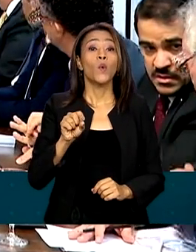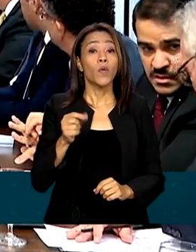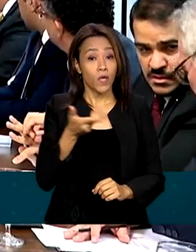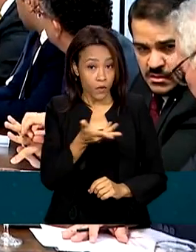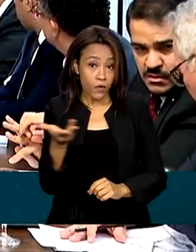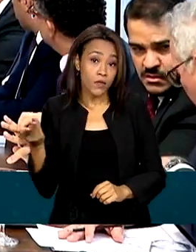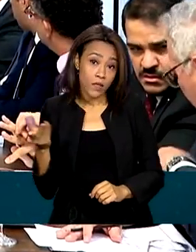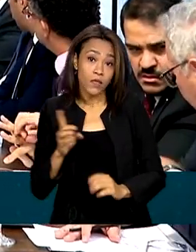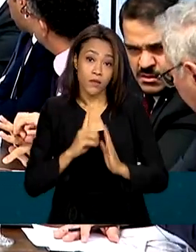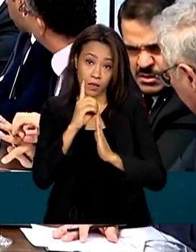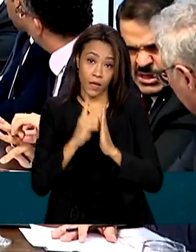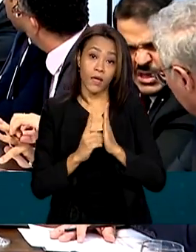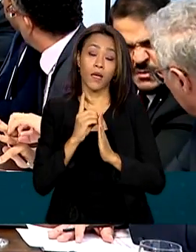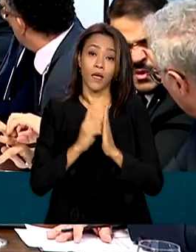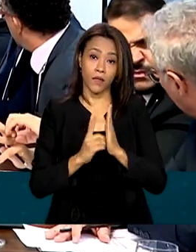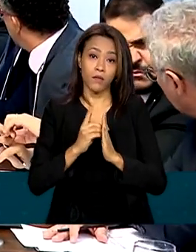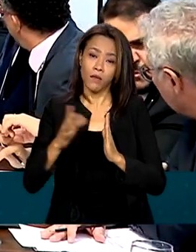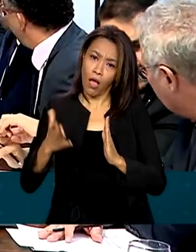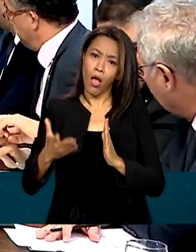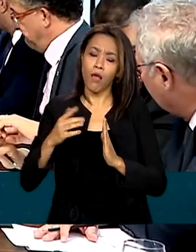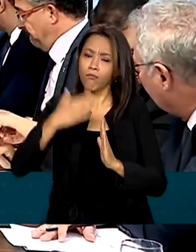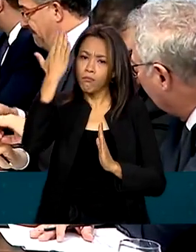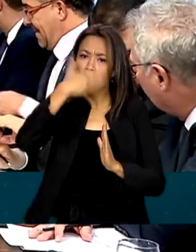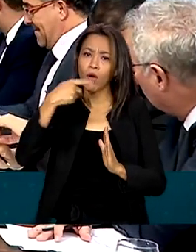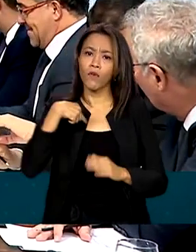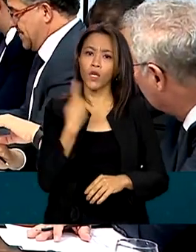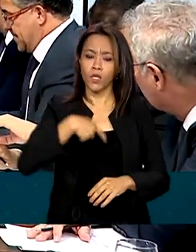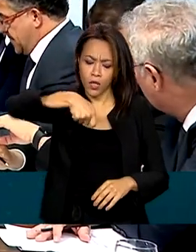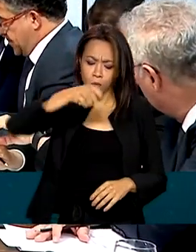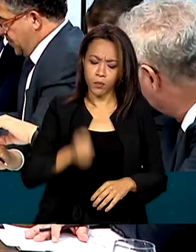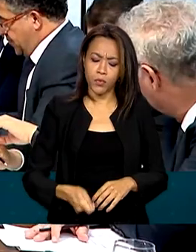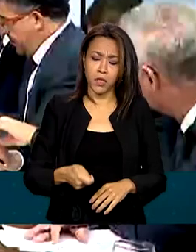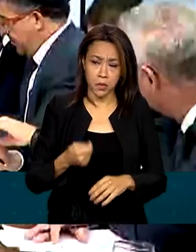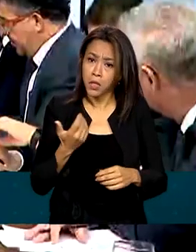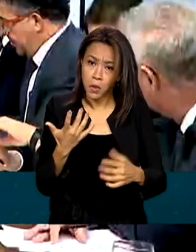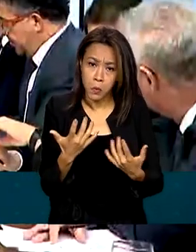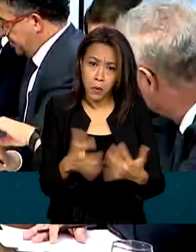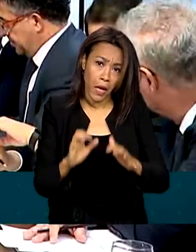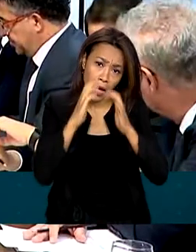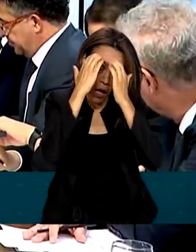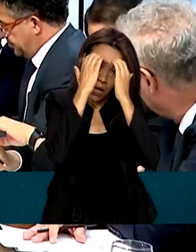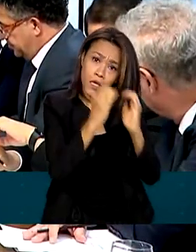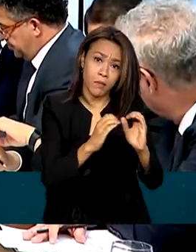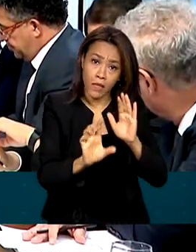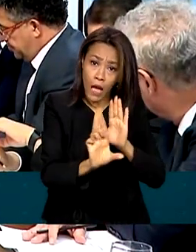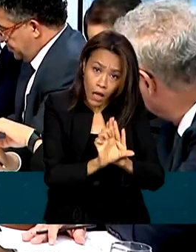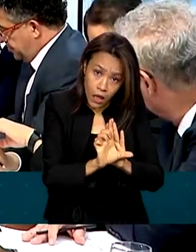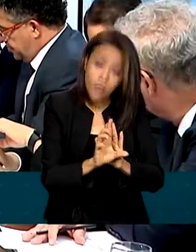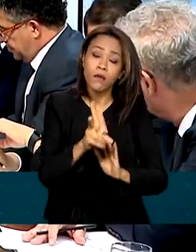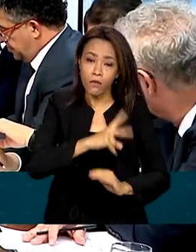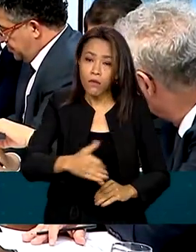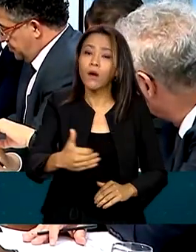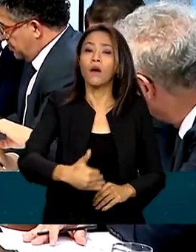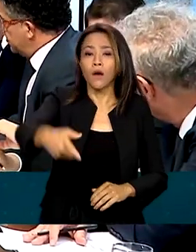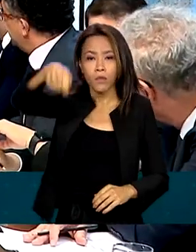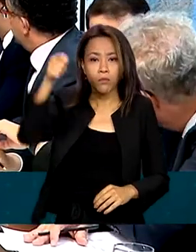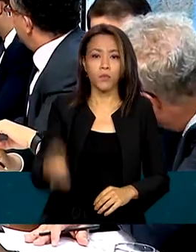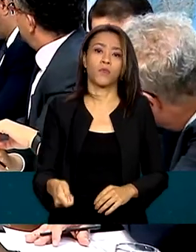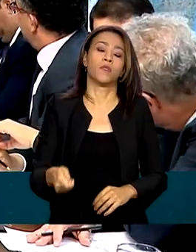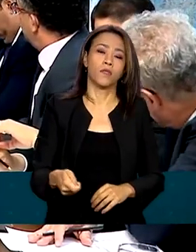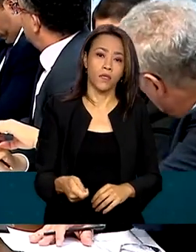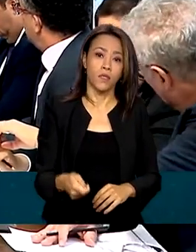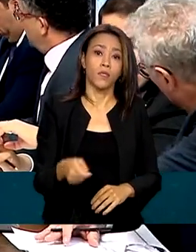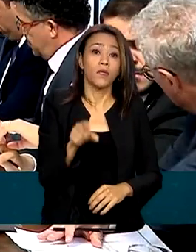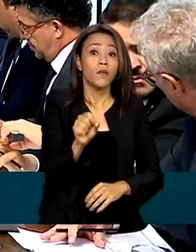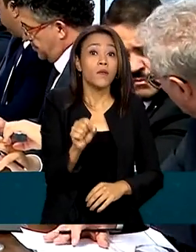decreto é dizendo que gente tem que punir quem não quer respeitar a lei. A gente tem que punir quem não quer respeitar